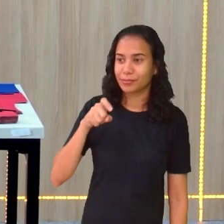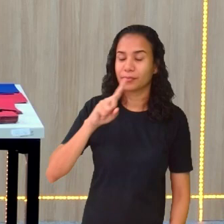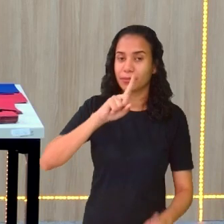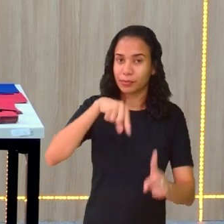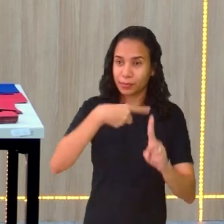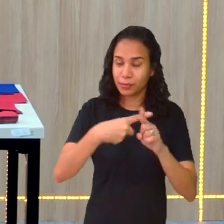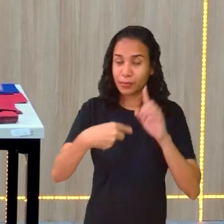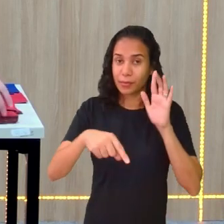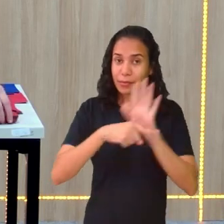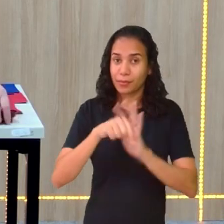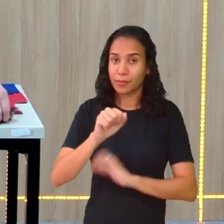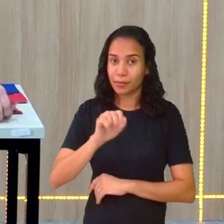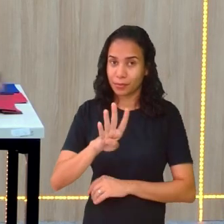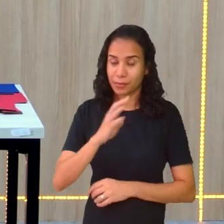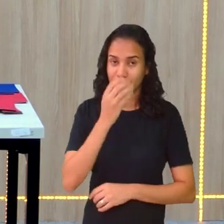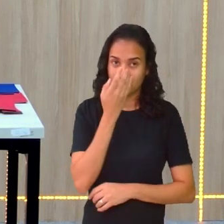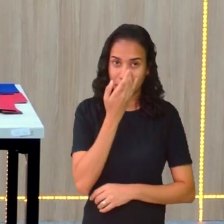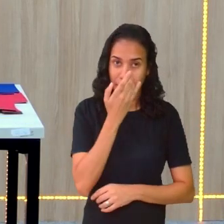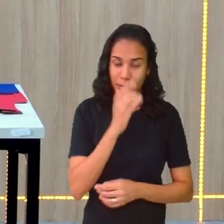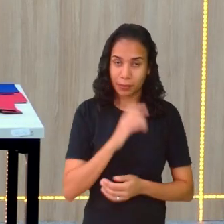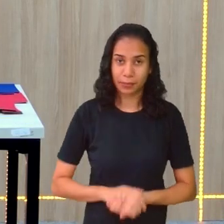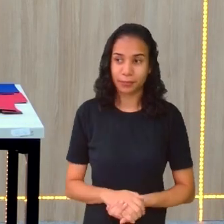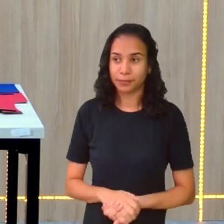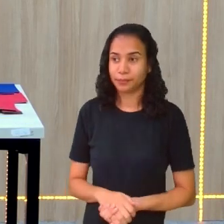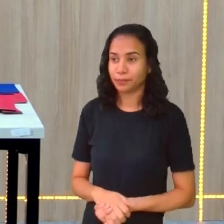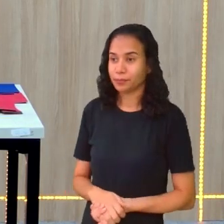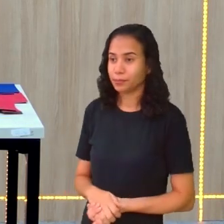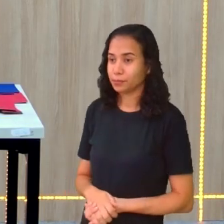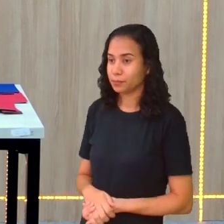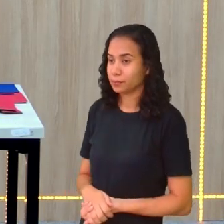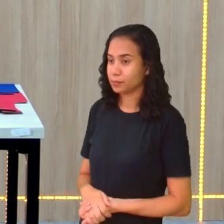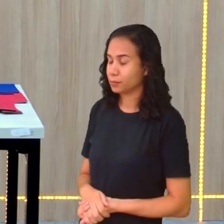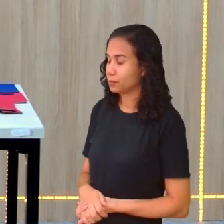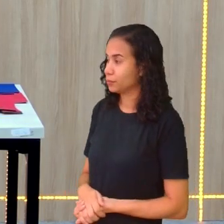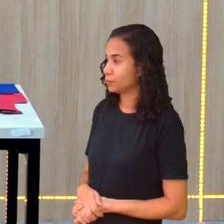positivo. Menos 4. Olha só, gente.